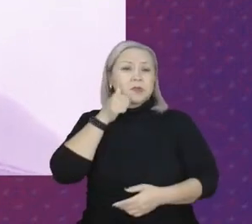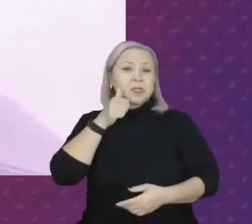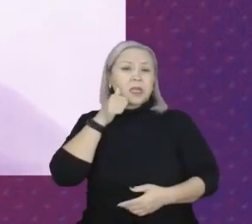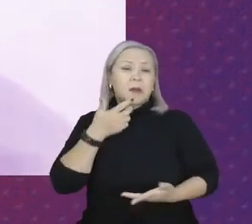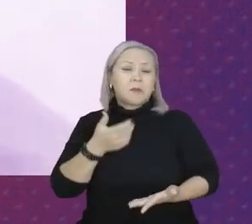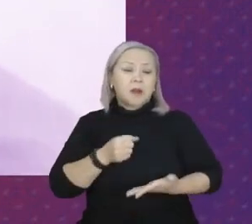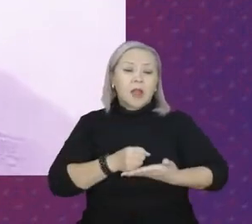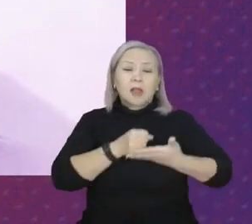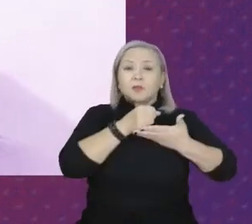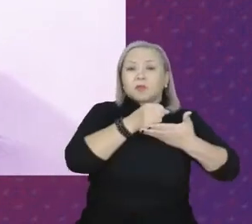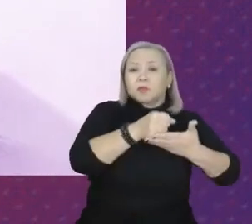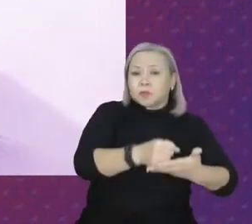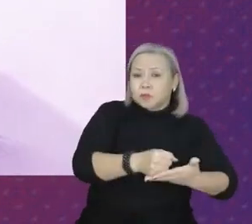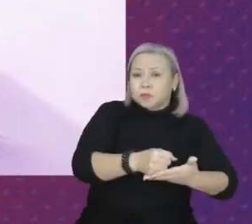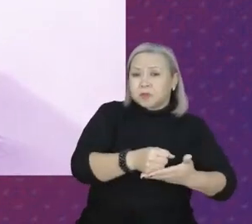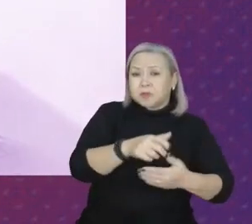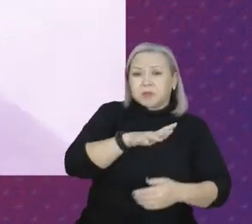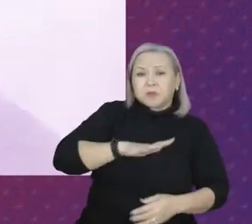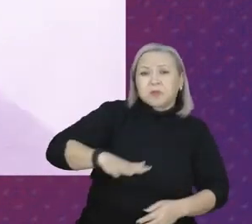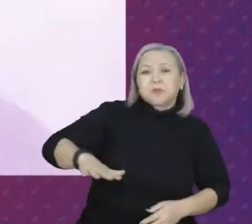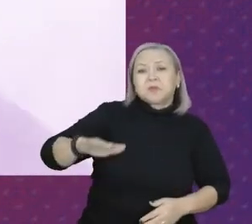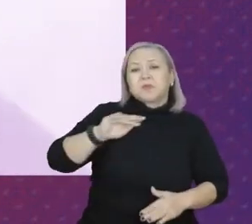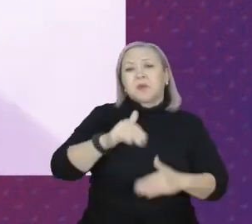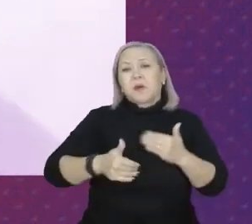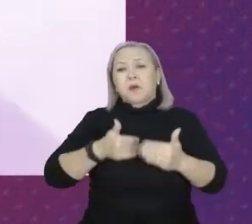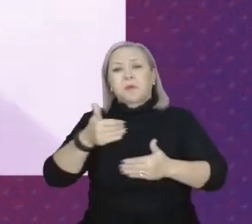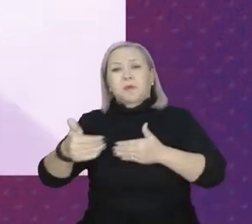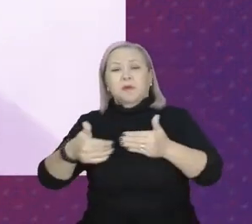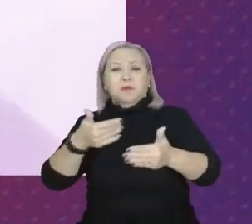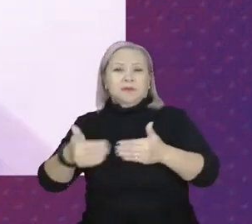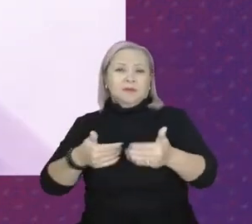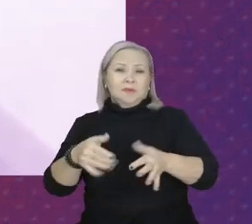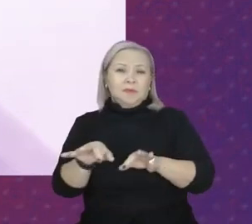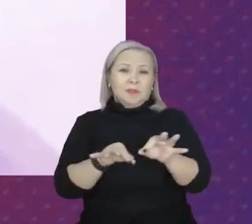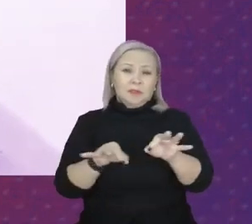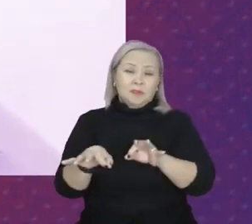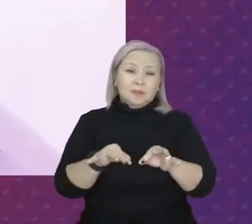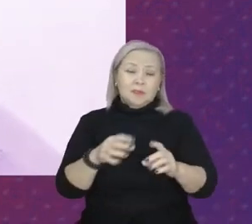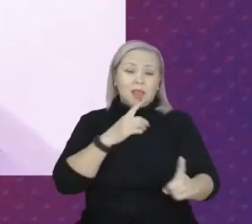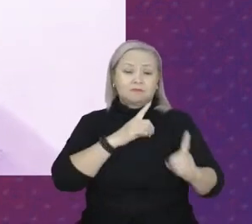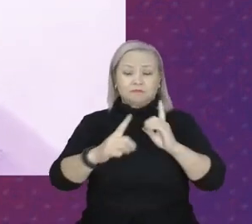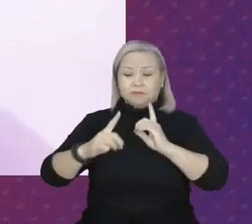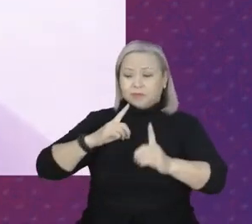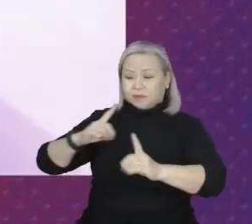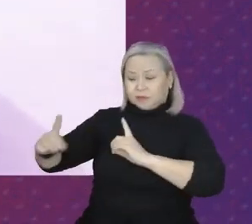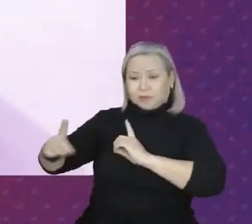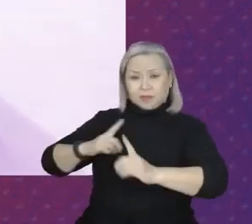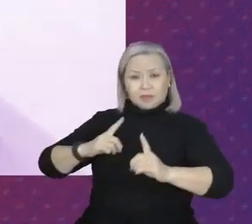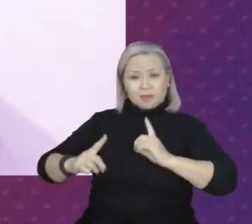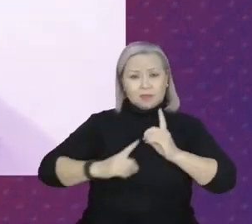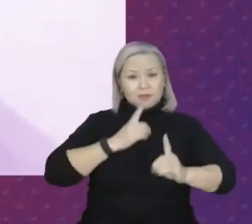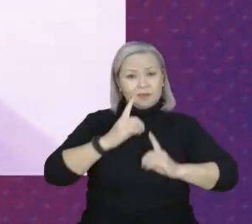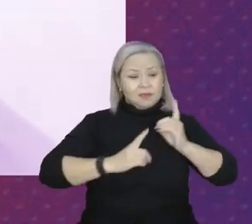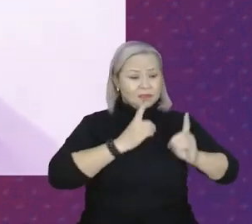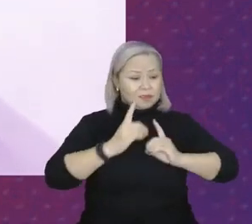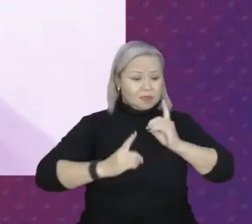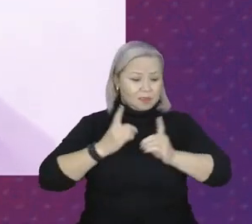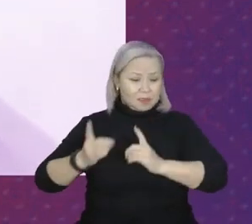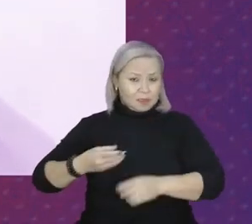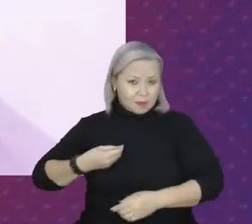contribui com todo o processo orgânico da dinâmica da vida. Mas exatamente